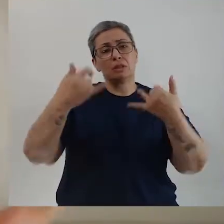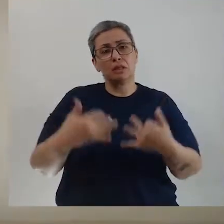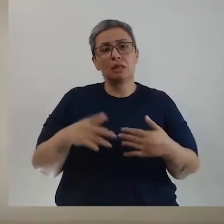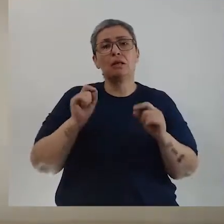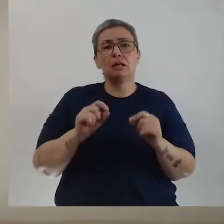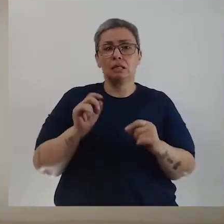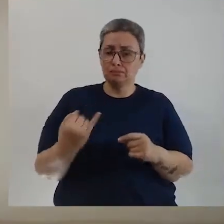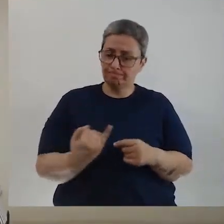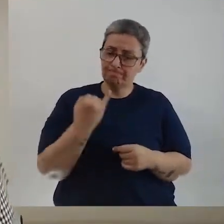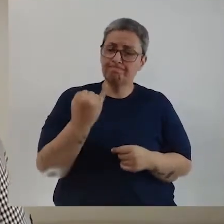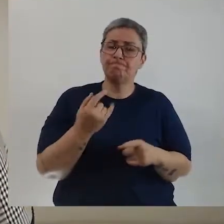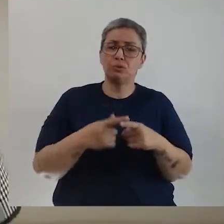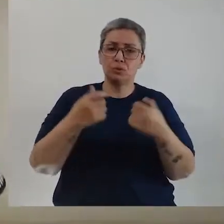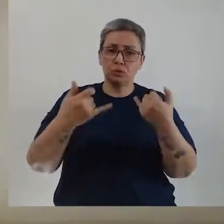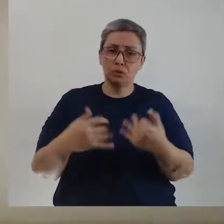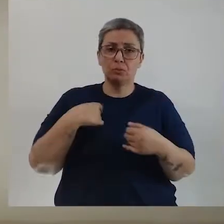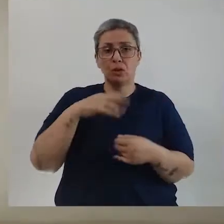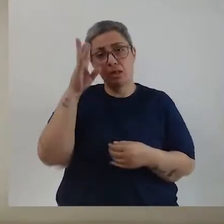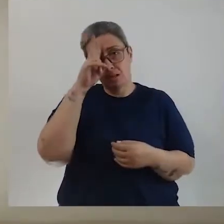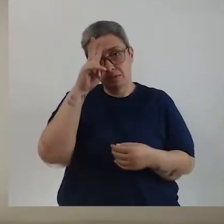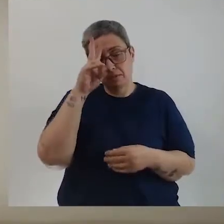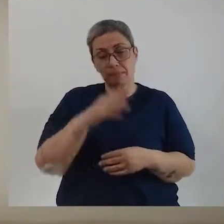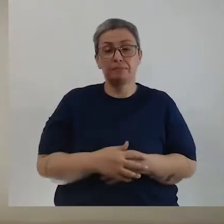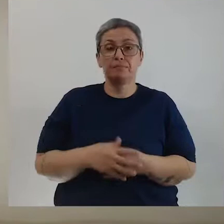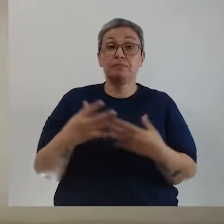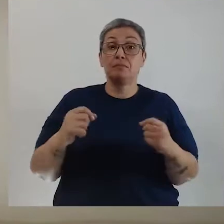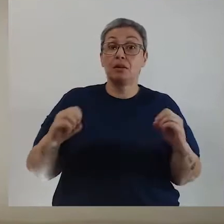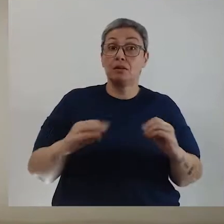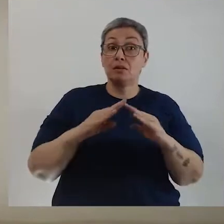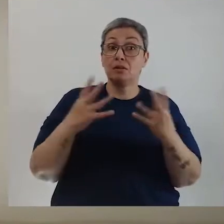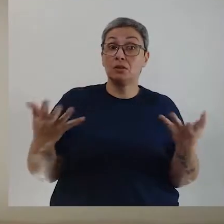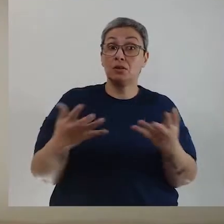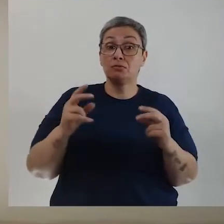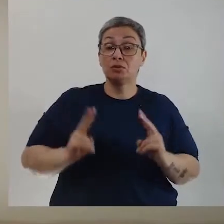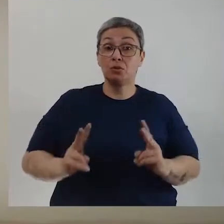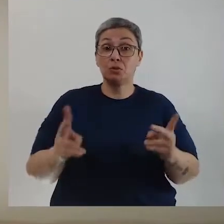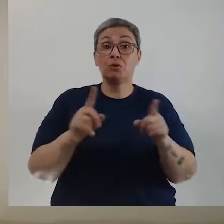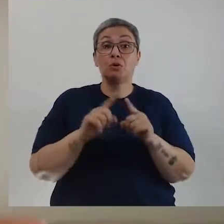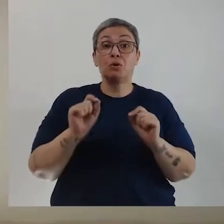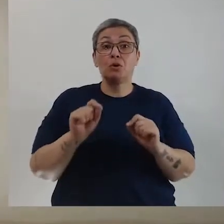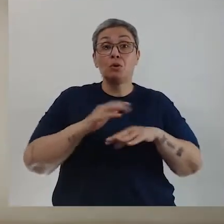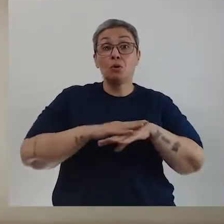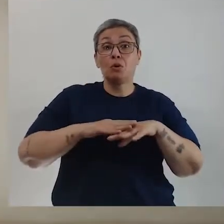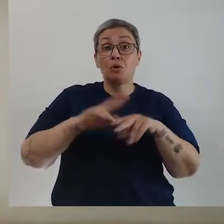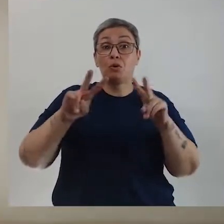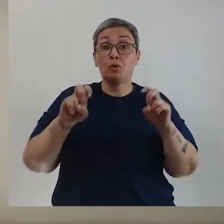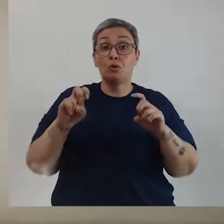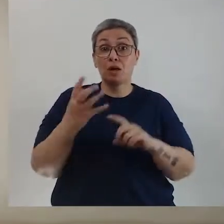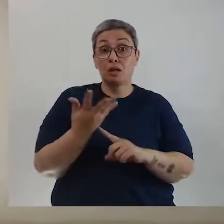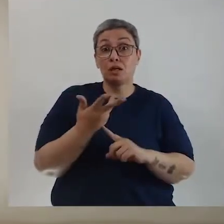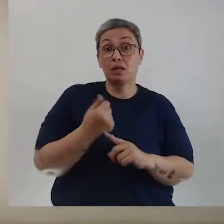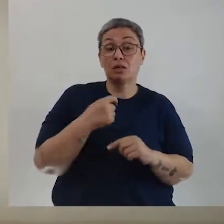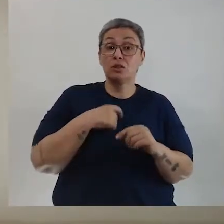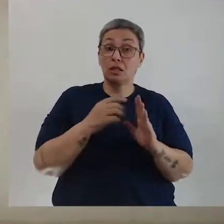sempre falando disso, porque é sempre muito importante falar, reforçar. No programa de hoje, a gente vai dar continuidade em a nossa conversa